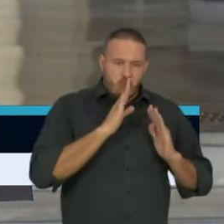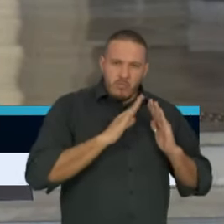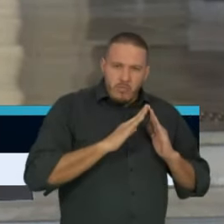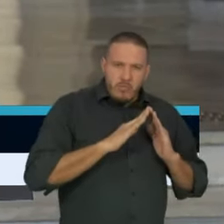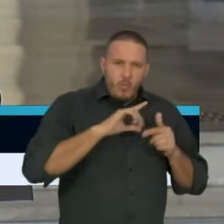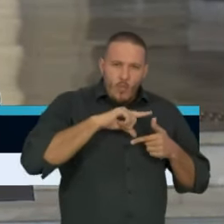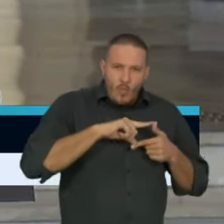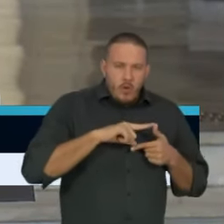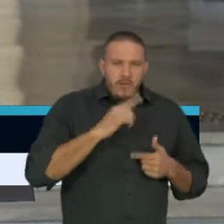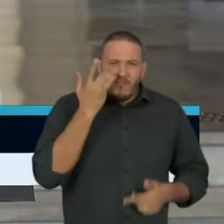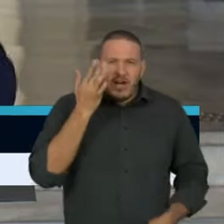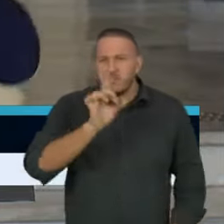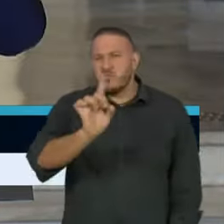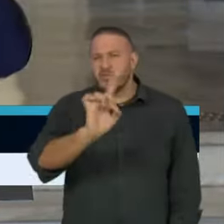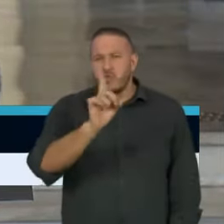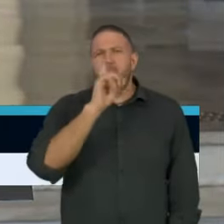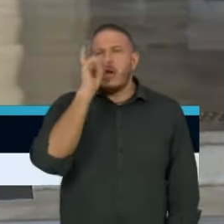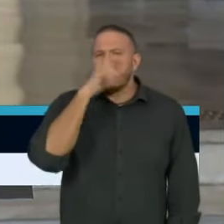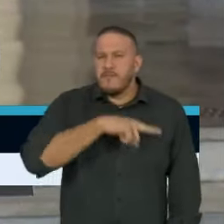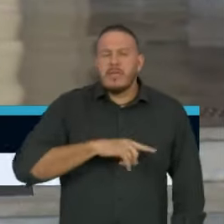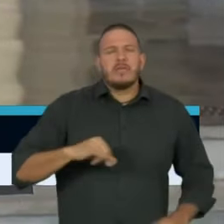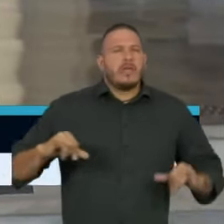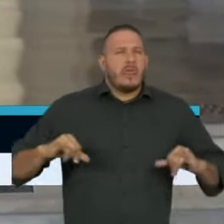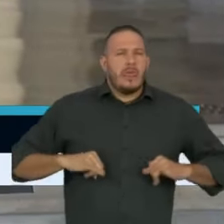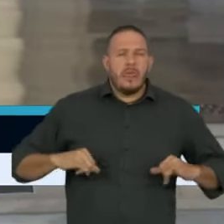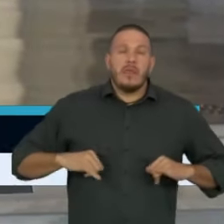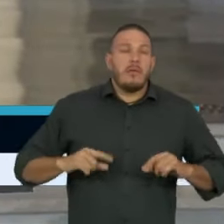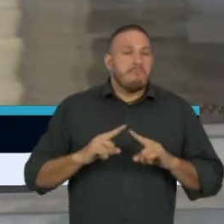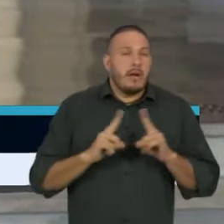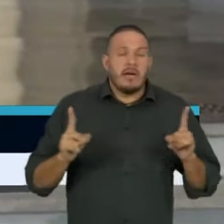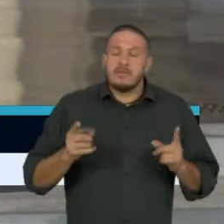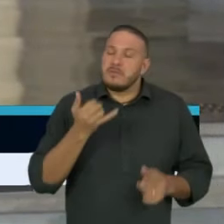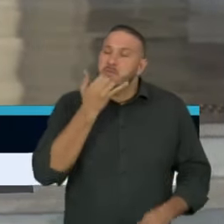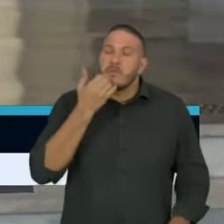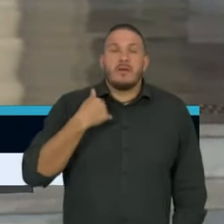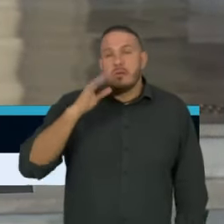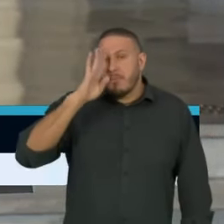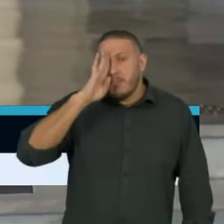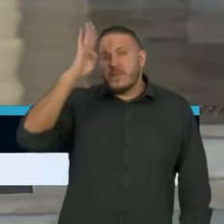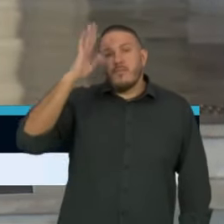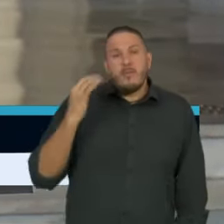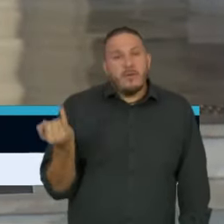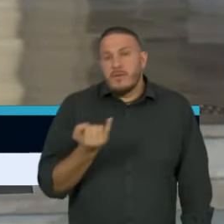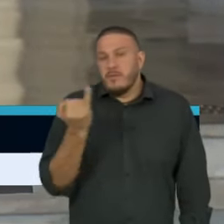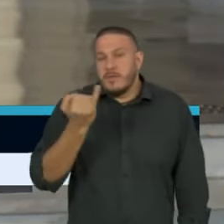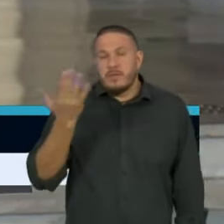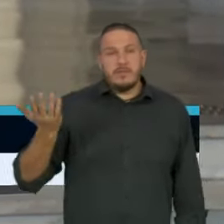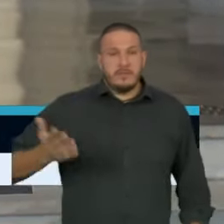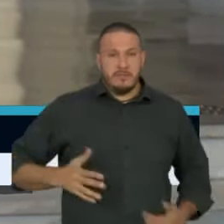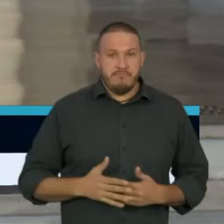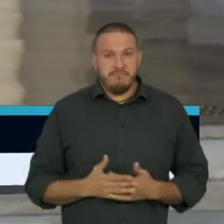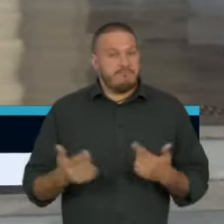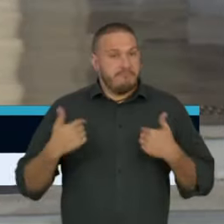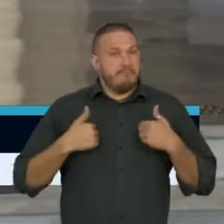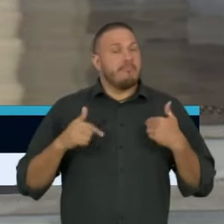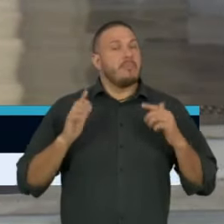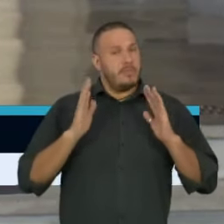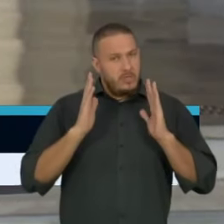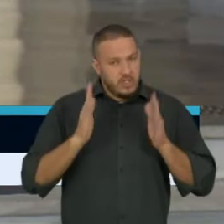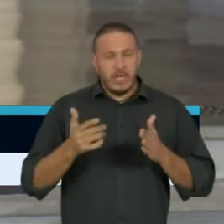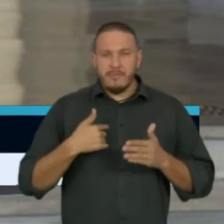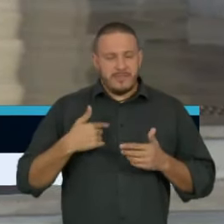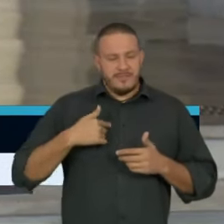É de extremo sofrimento, mas absolutamente fundamental. Absolutamente fundamental. Eu tive que me